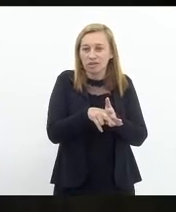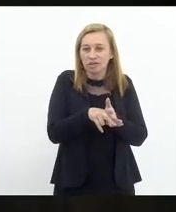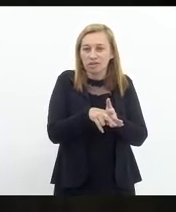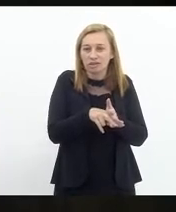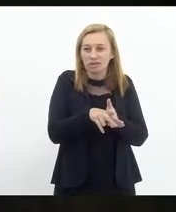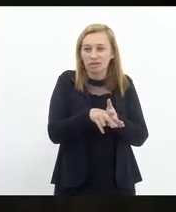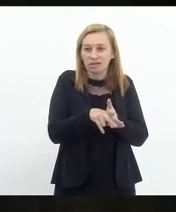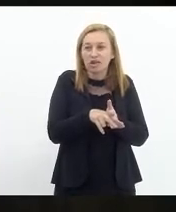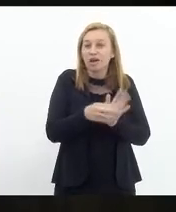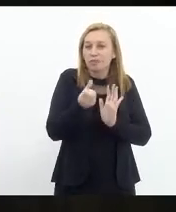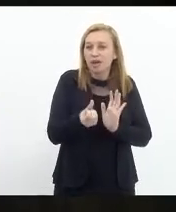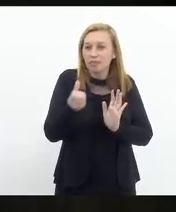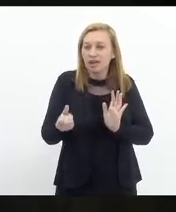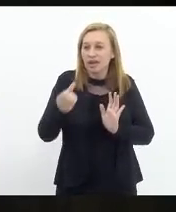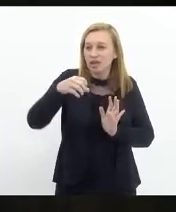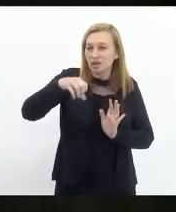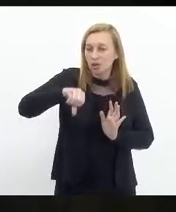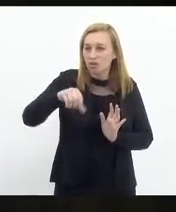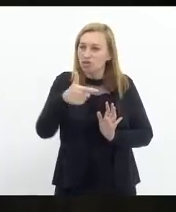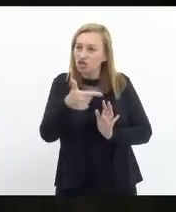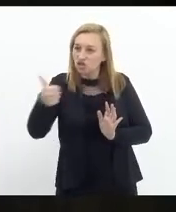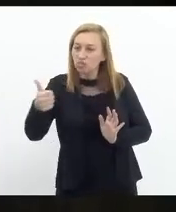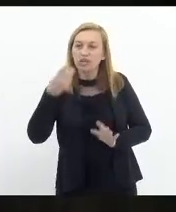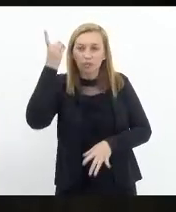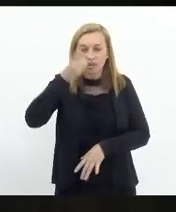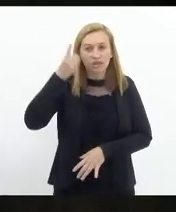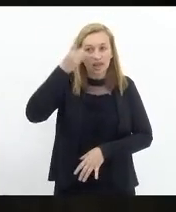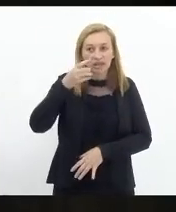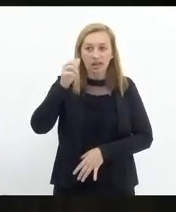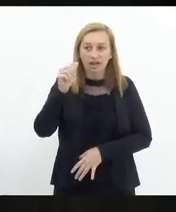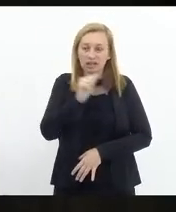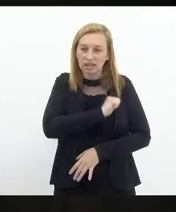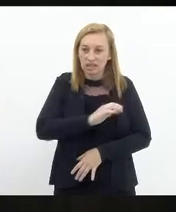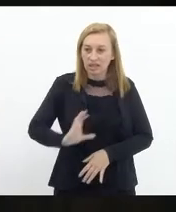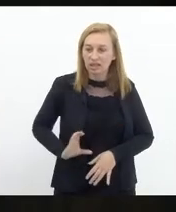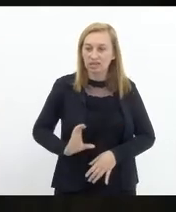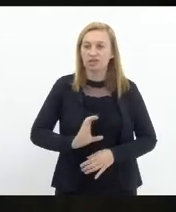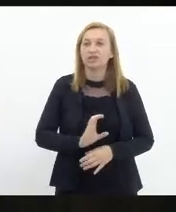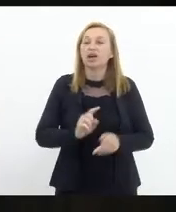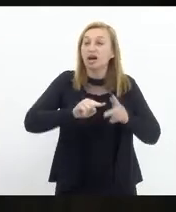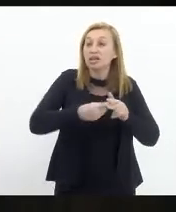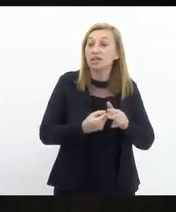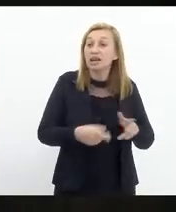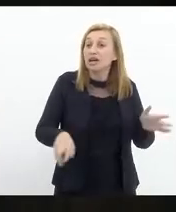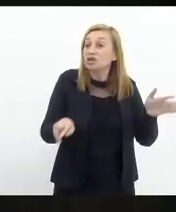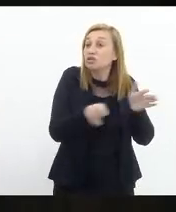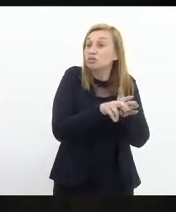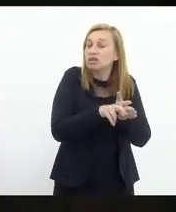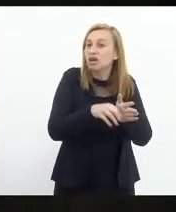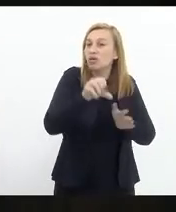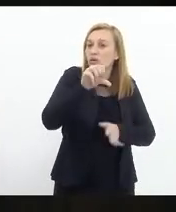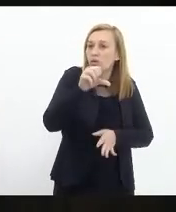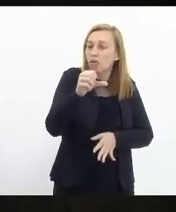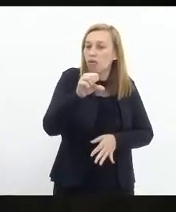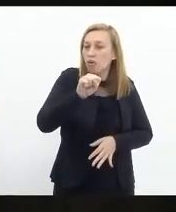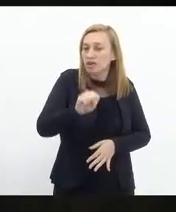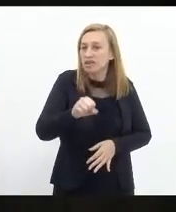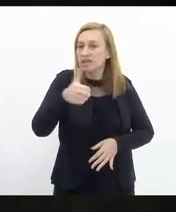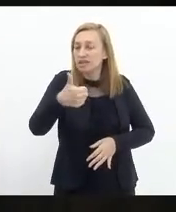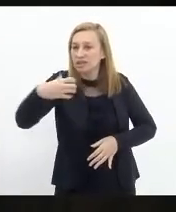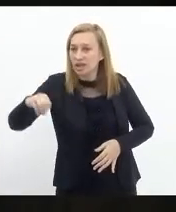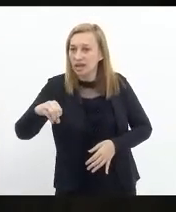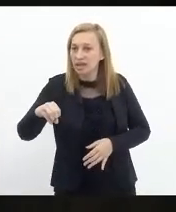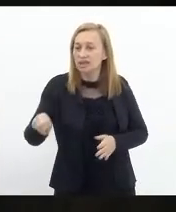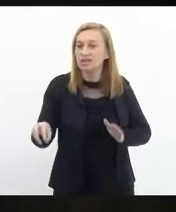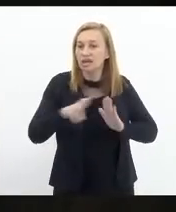Projeto de resolução 669-21, de autoria do deputado André Siciliano, que altera a resolução 810-97, do Regimento